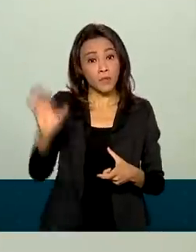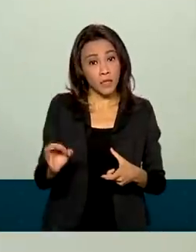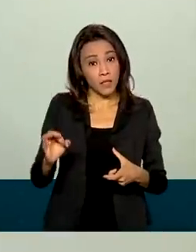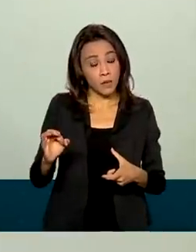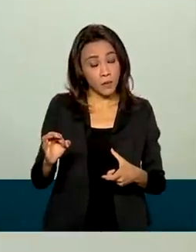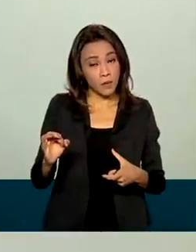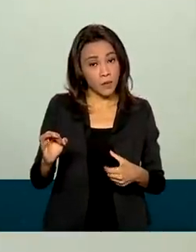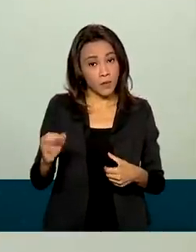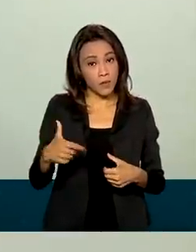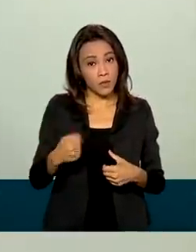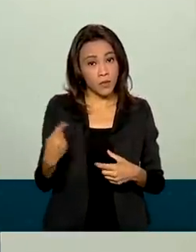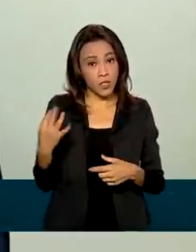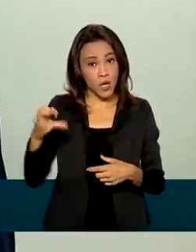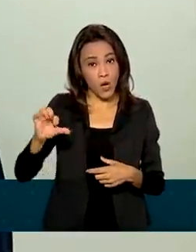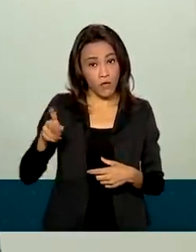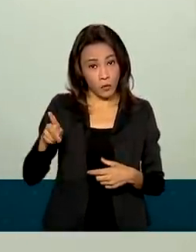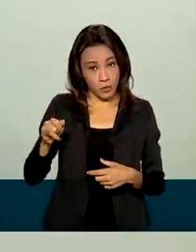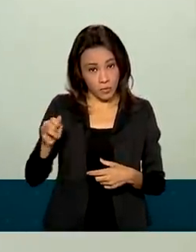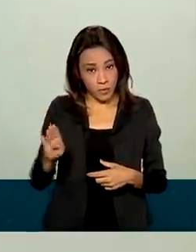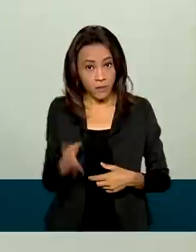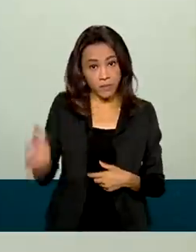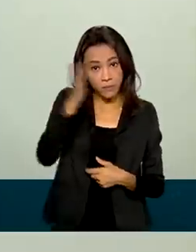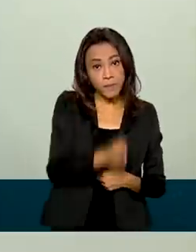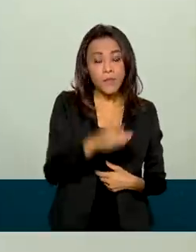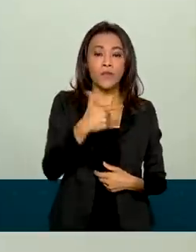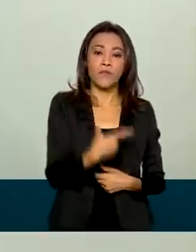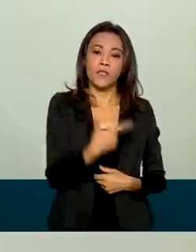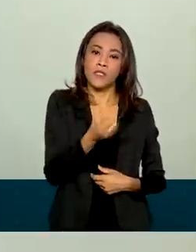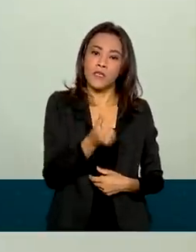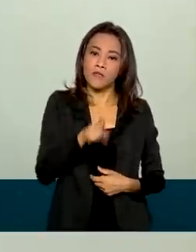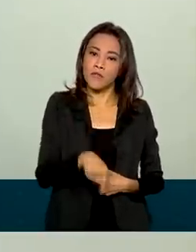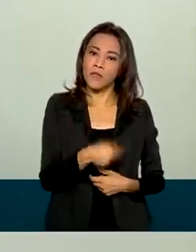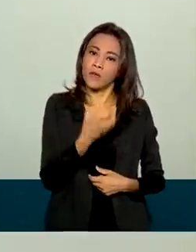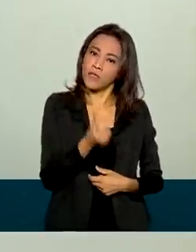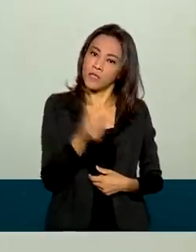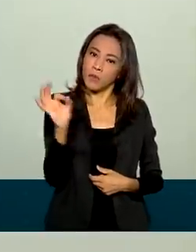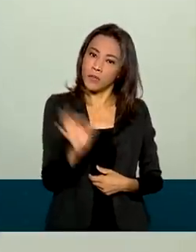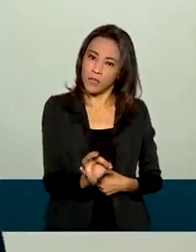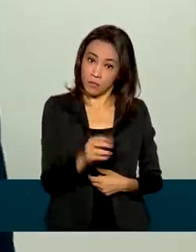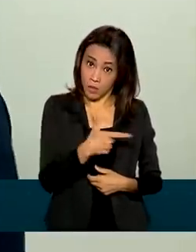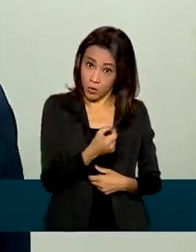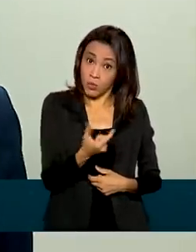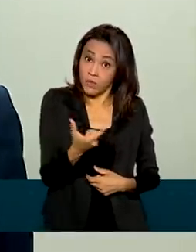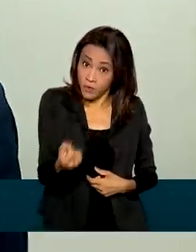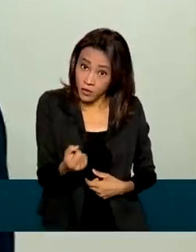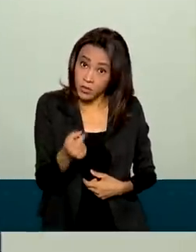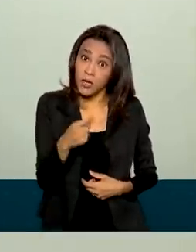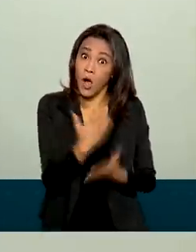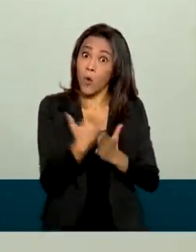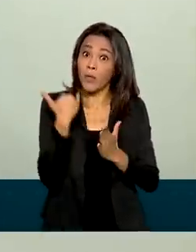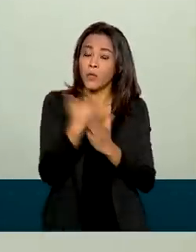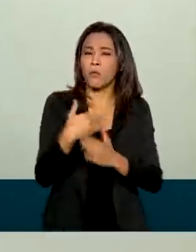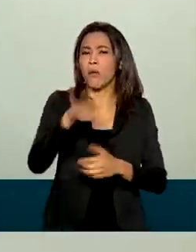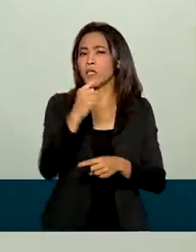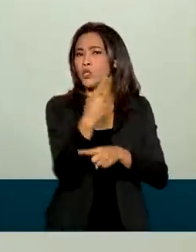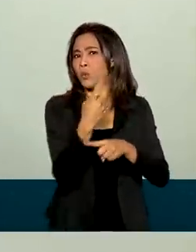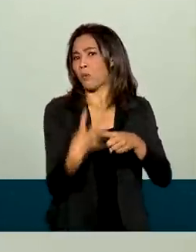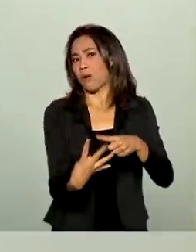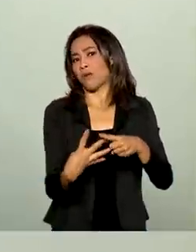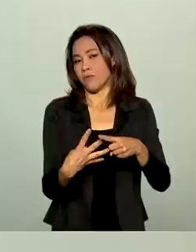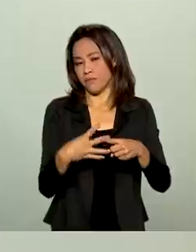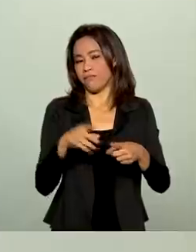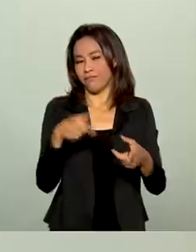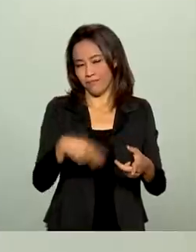do PIB, para 26,6% em 2020, ou seja, mais de um quarto de tudo que é produzido no país.